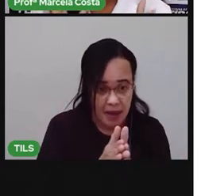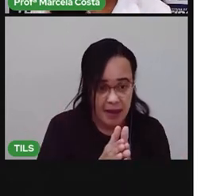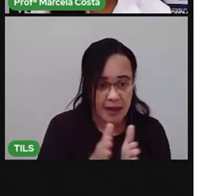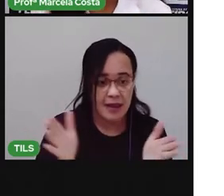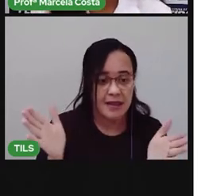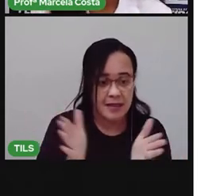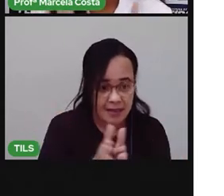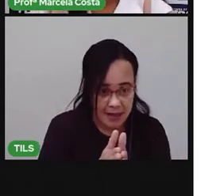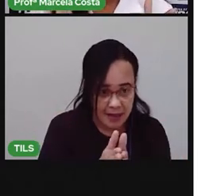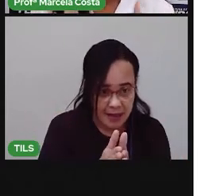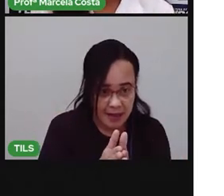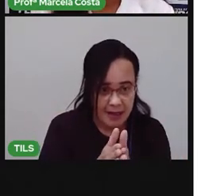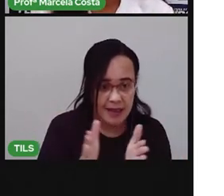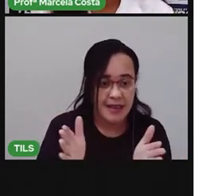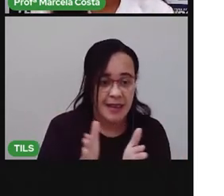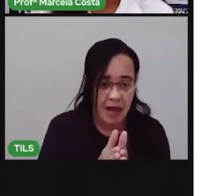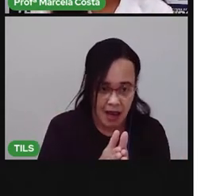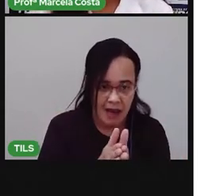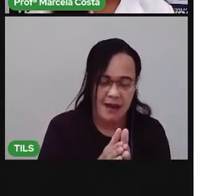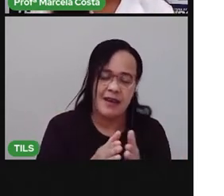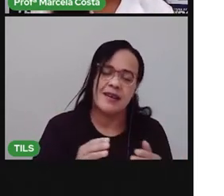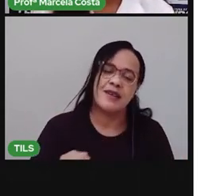Pé-teca.